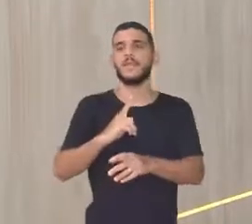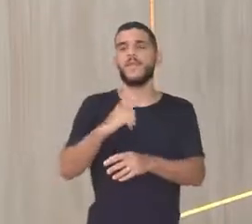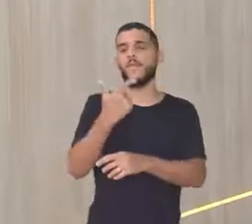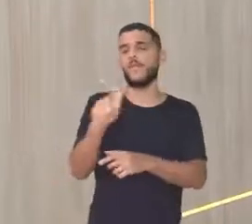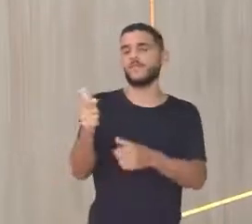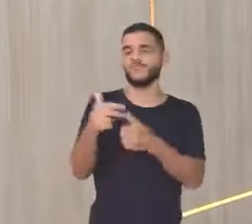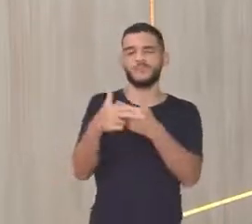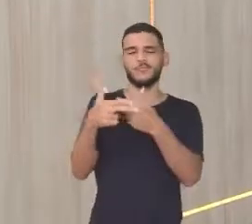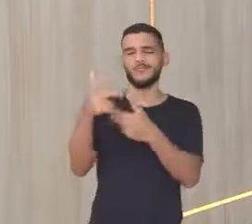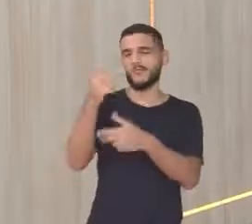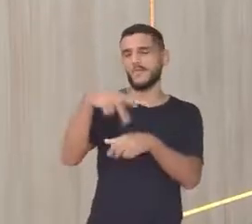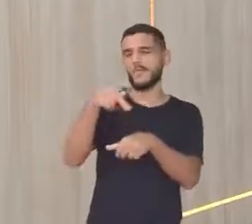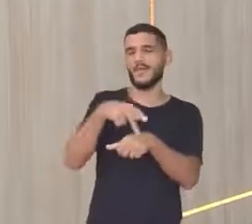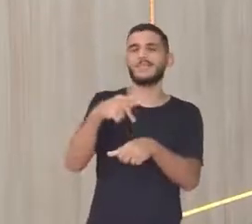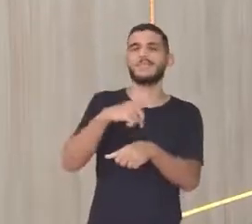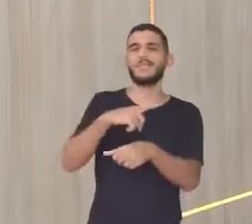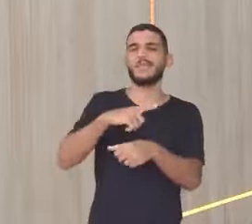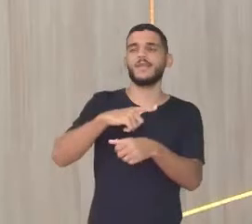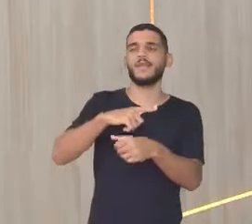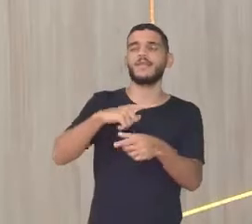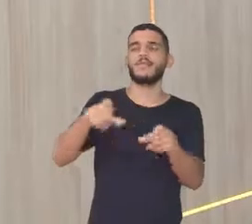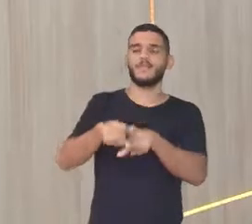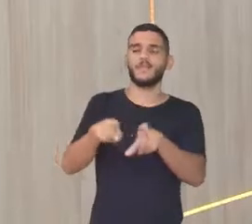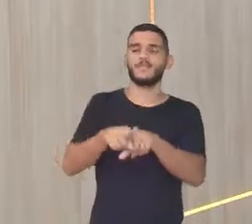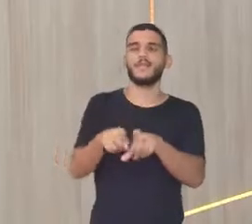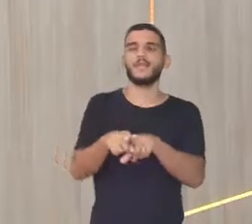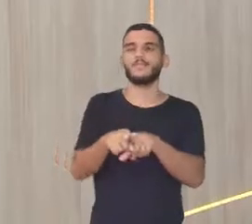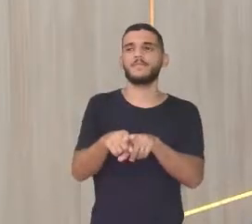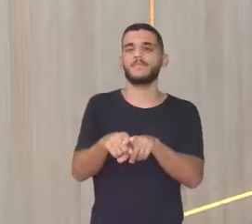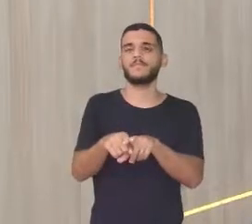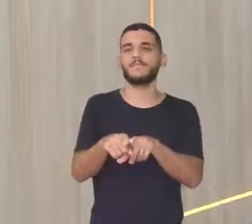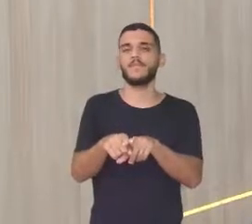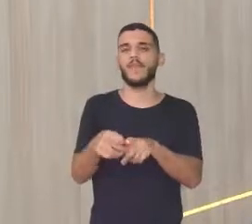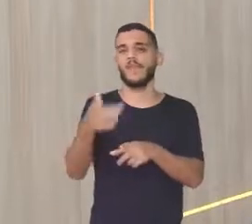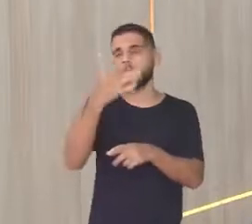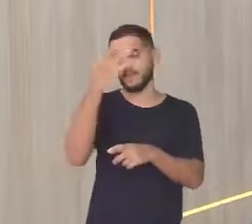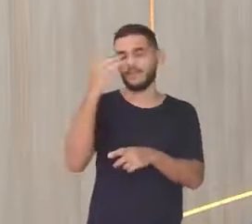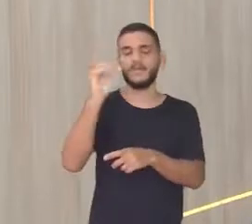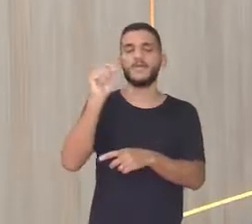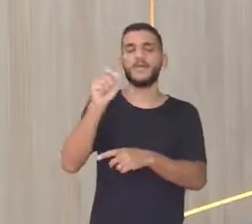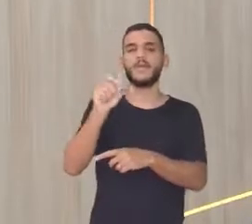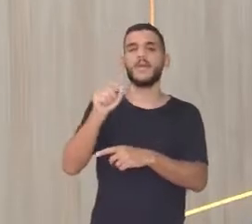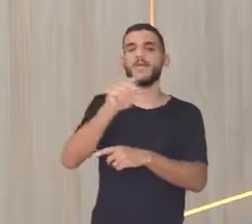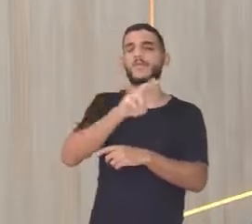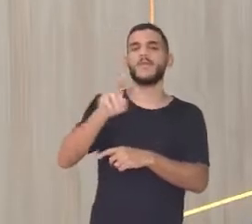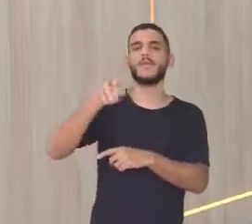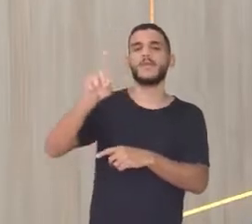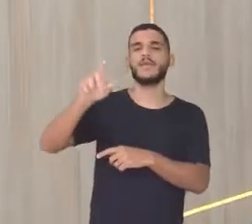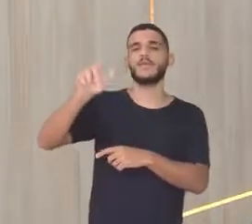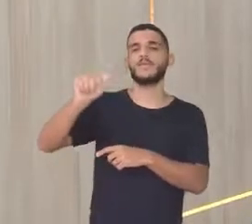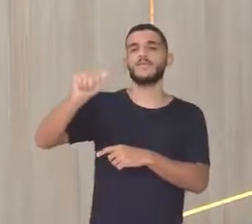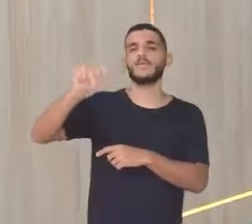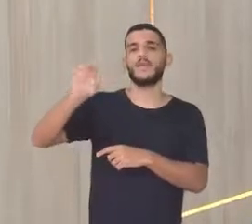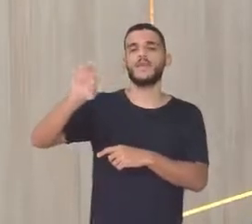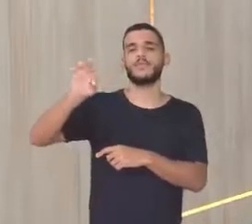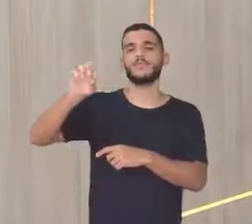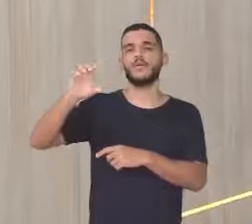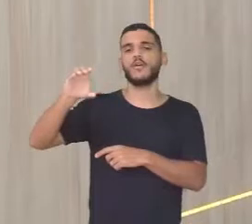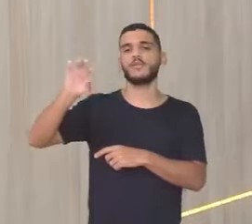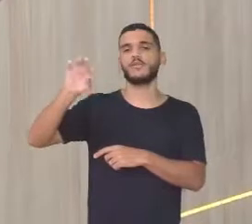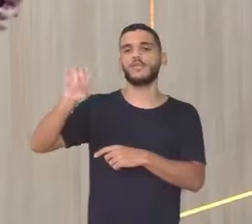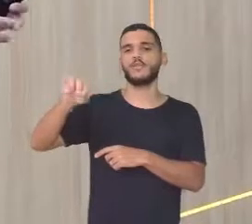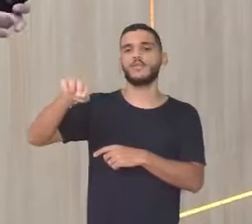Tem a Australiana E tem também Alguém que defenda Do autoctonismo Né? Que como Deus Quando Deus fez o mundo